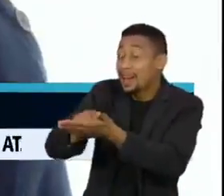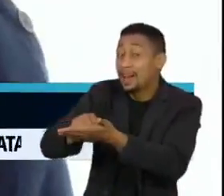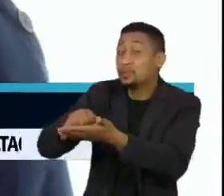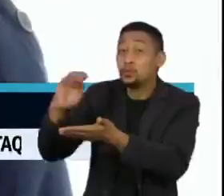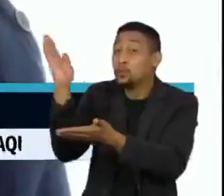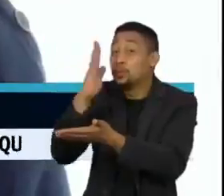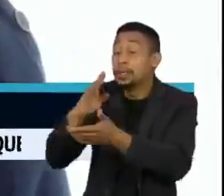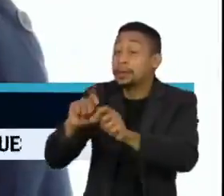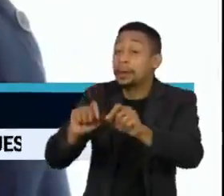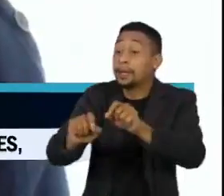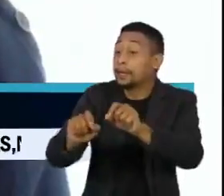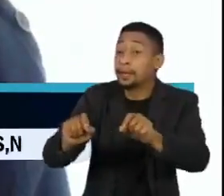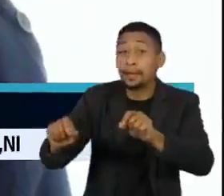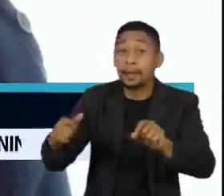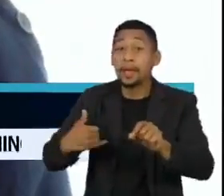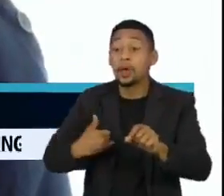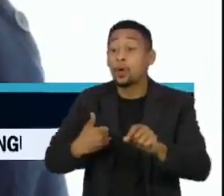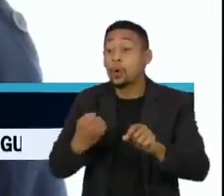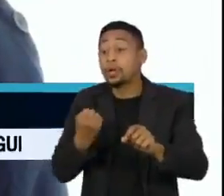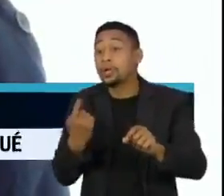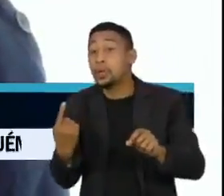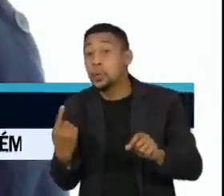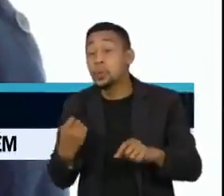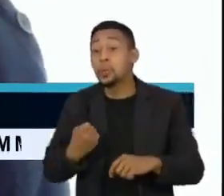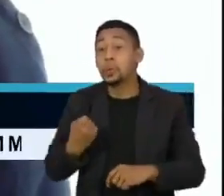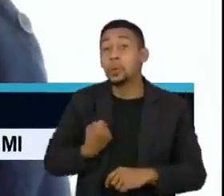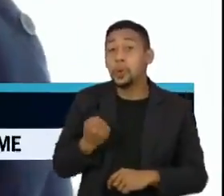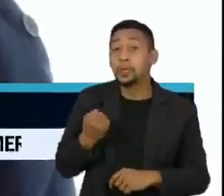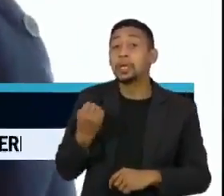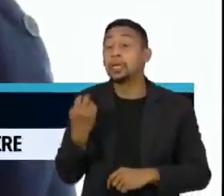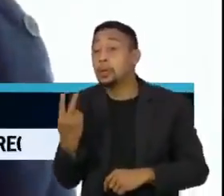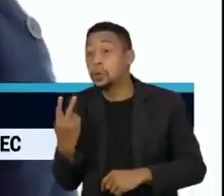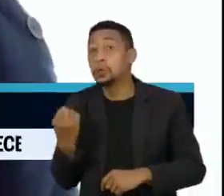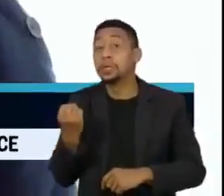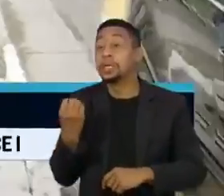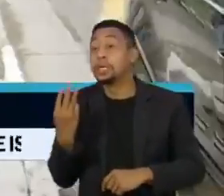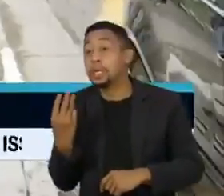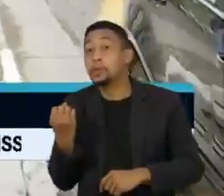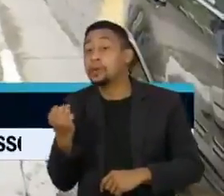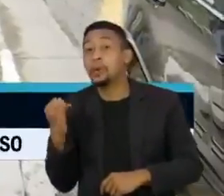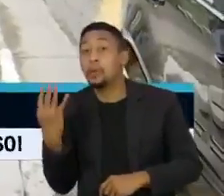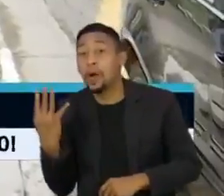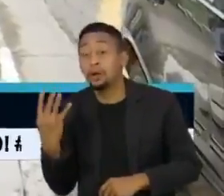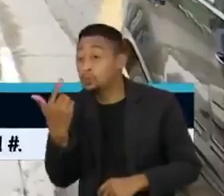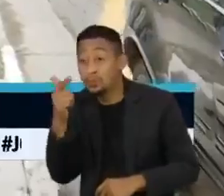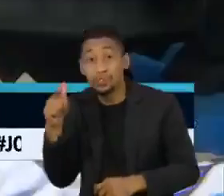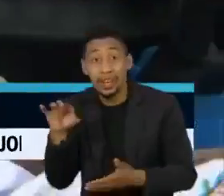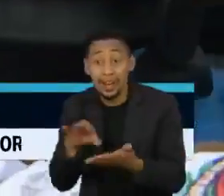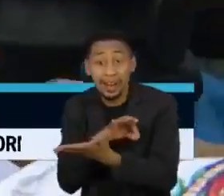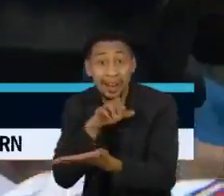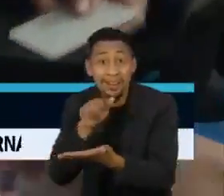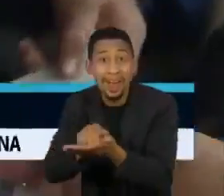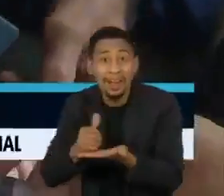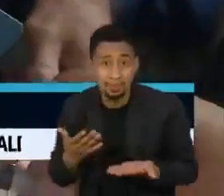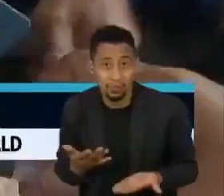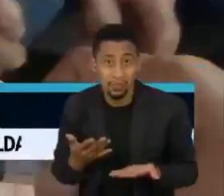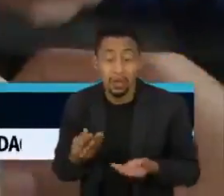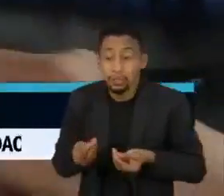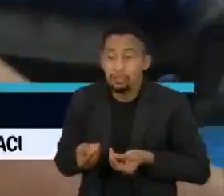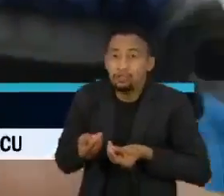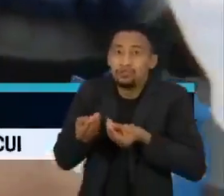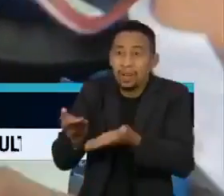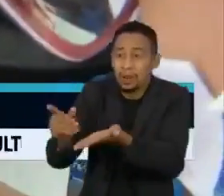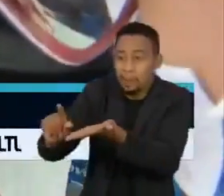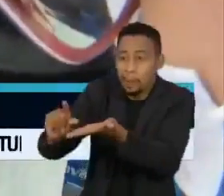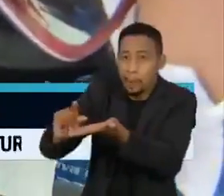quem são as pessoas com 81 anos, 82 anos, 83 anos, 84 anos. Nós demos as vacinas para os municípios que